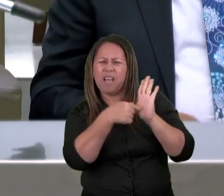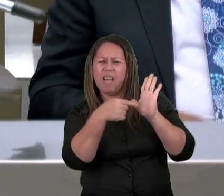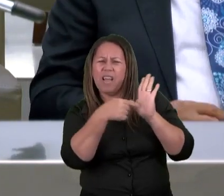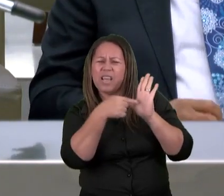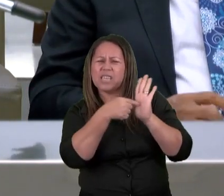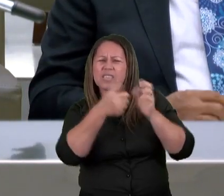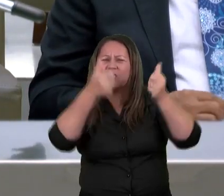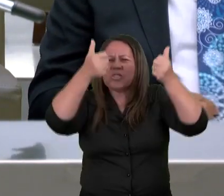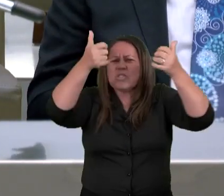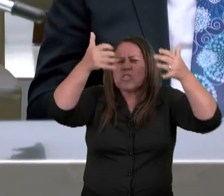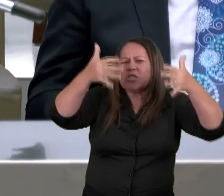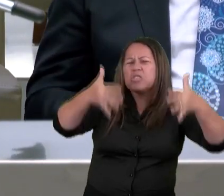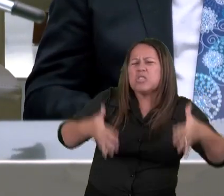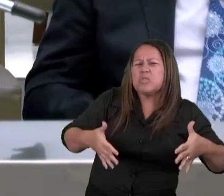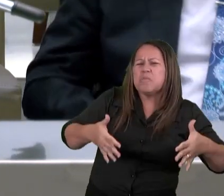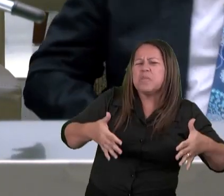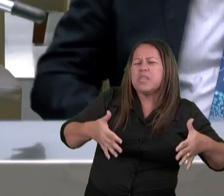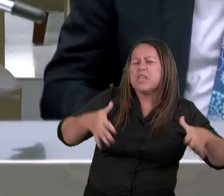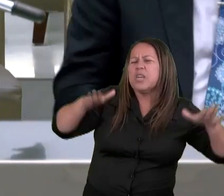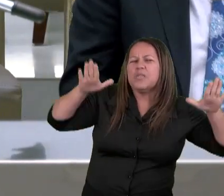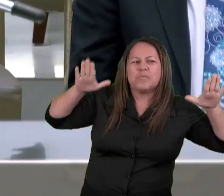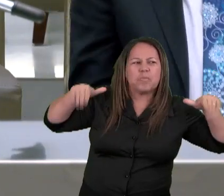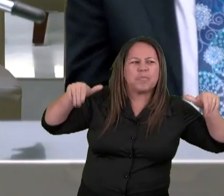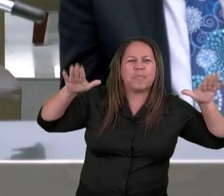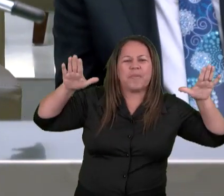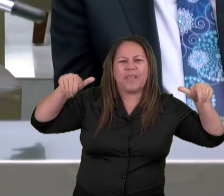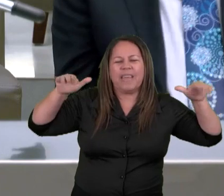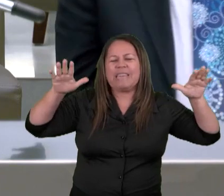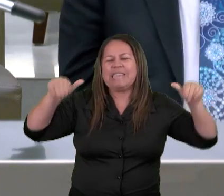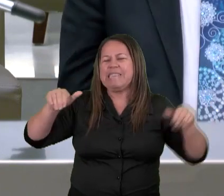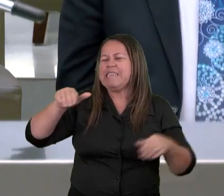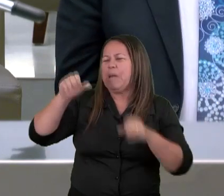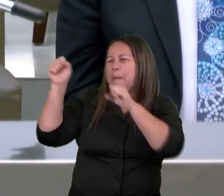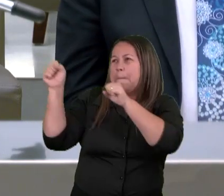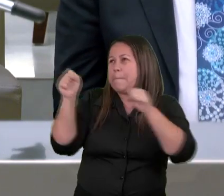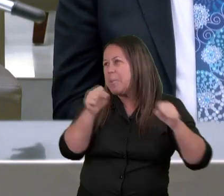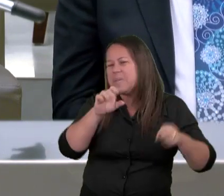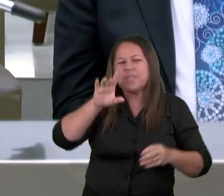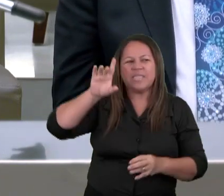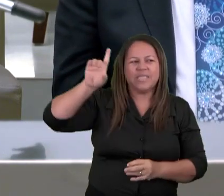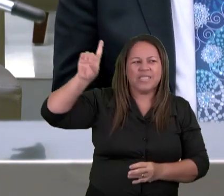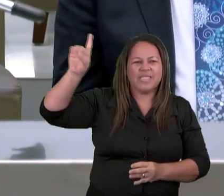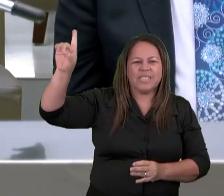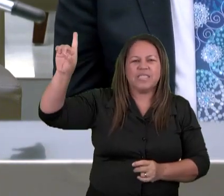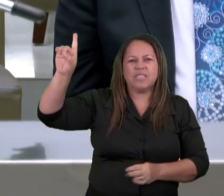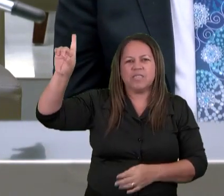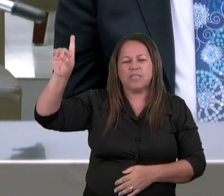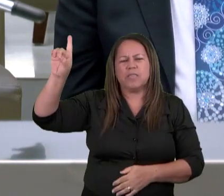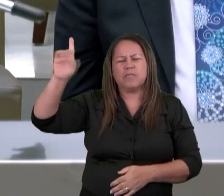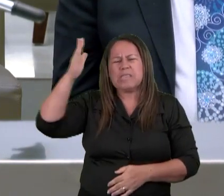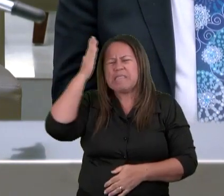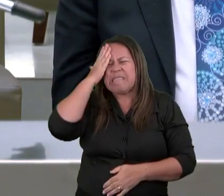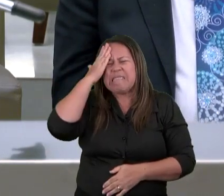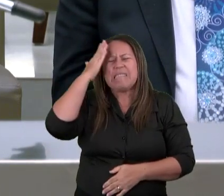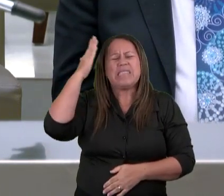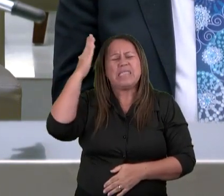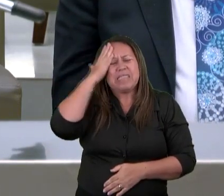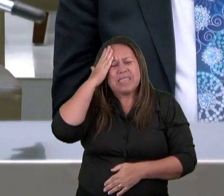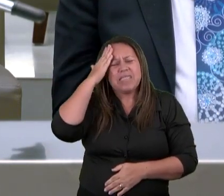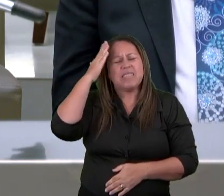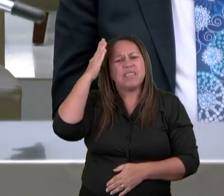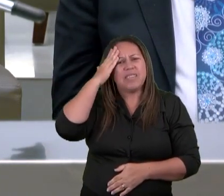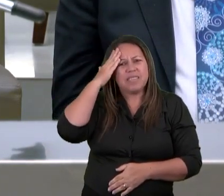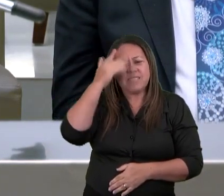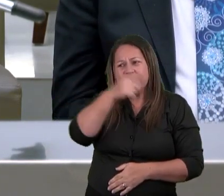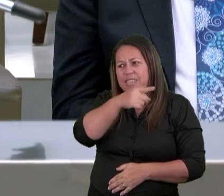reconhecem a grandeza de Deus E entendem que devem